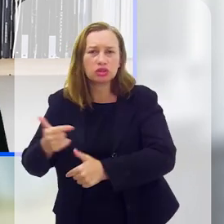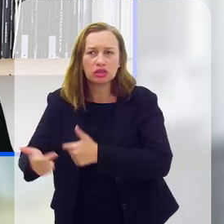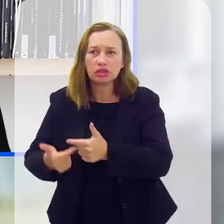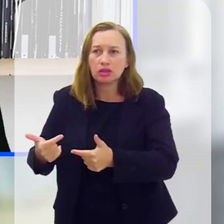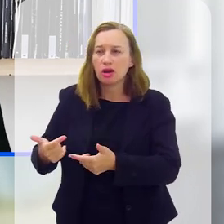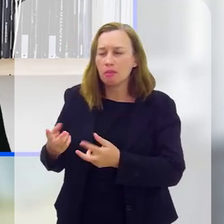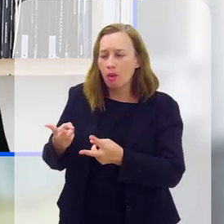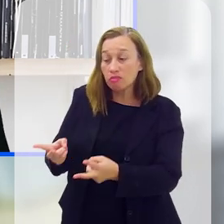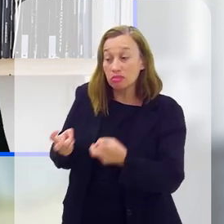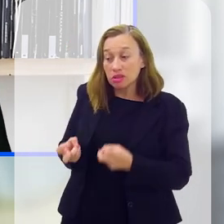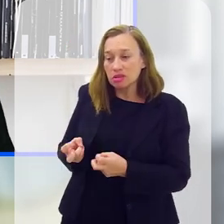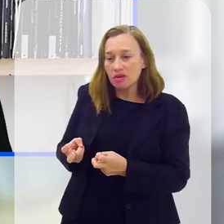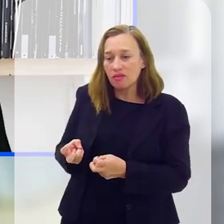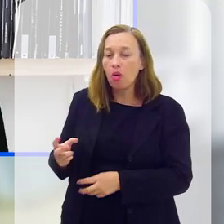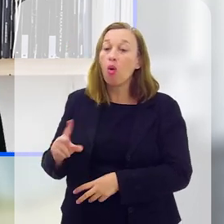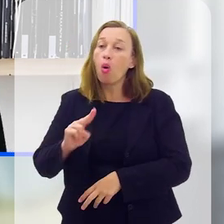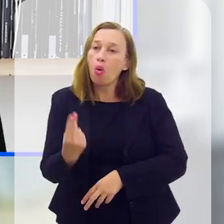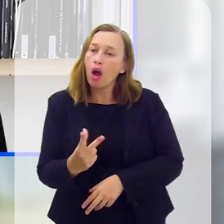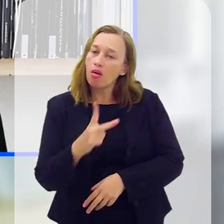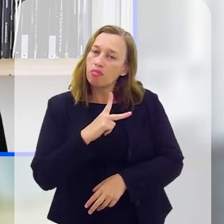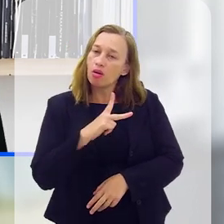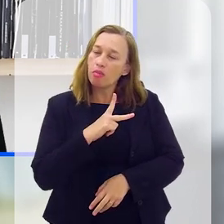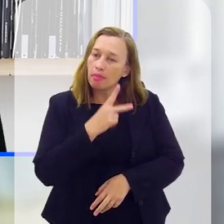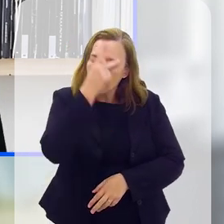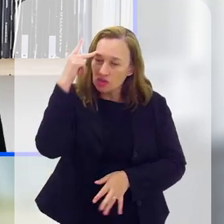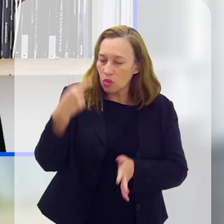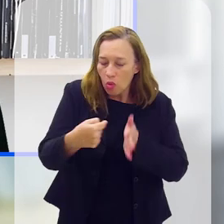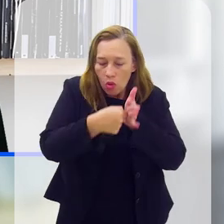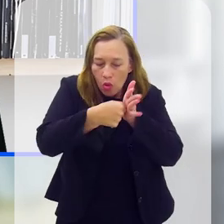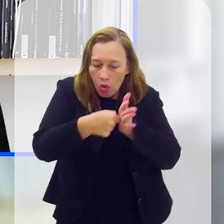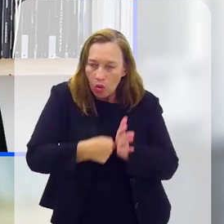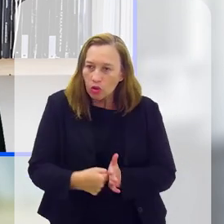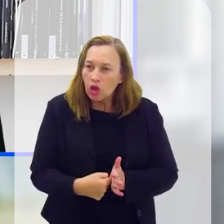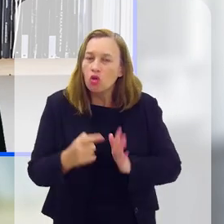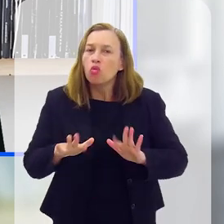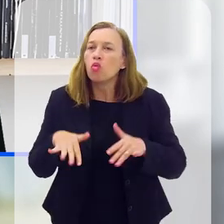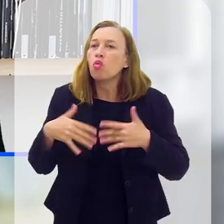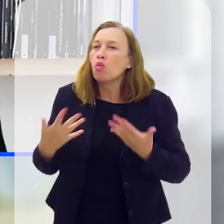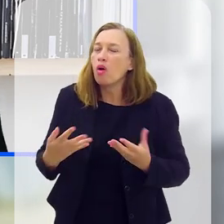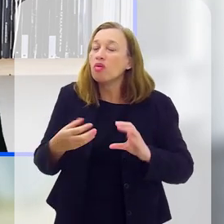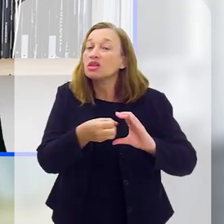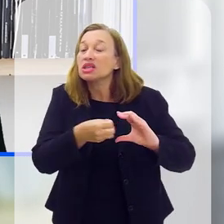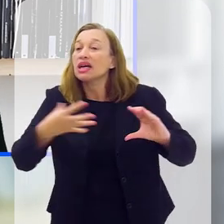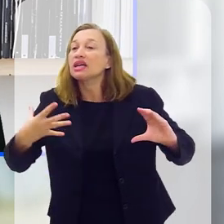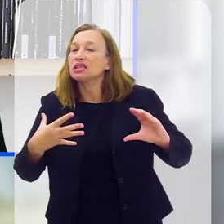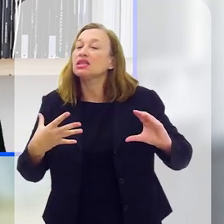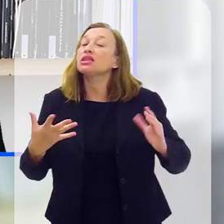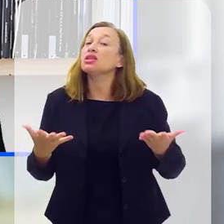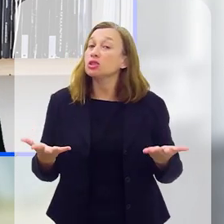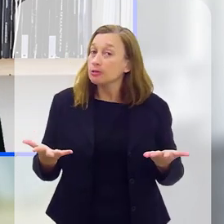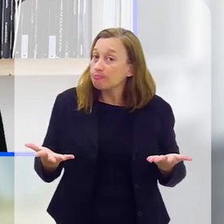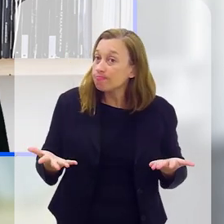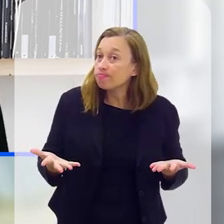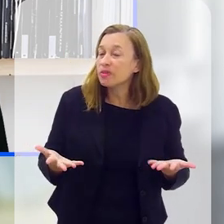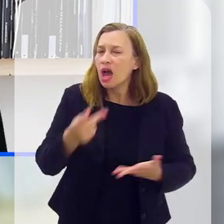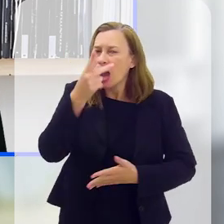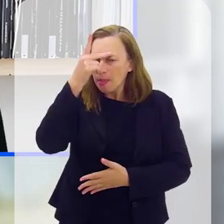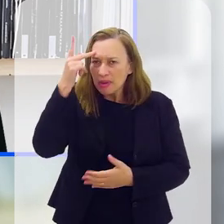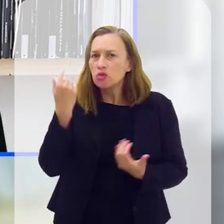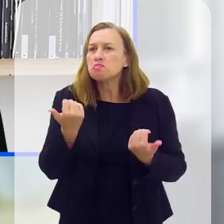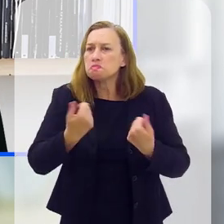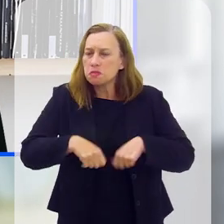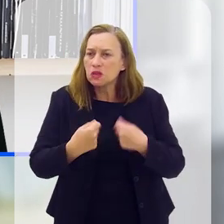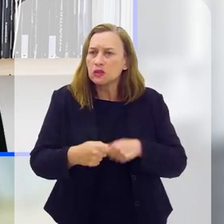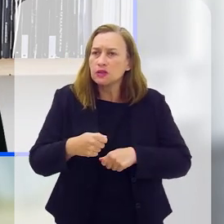para se atentar, observar e a própria pessoa também se autoanalisar, quais seriam esses sinais, esses indicativos de que a